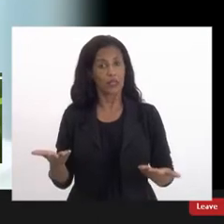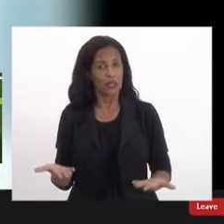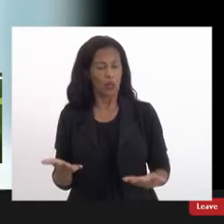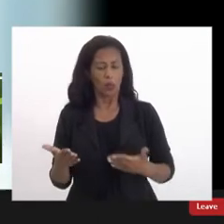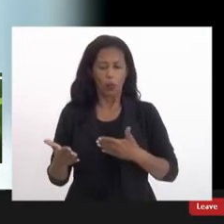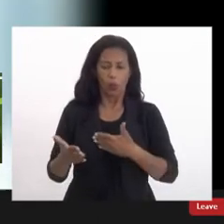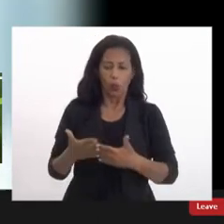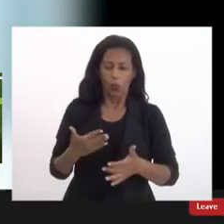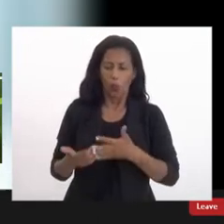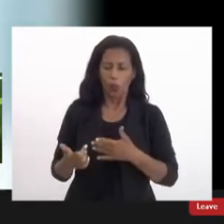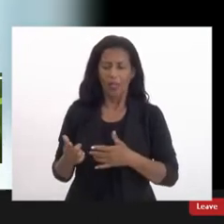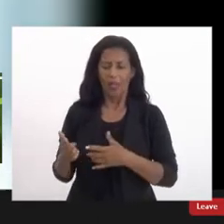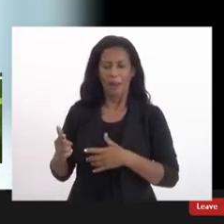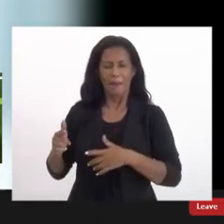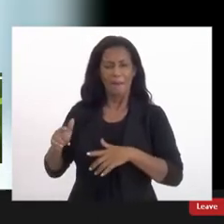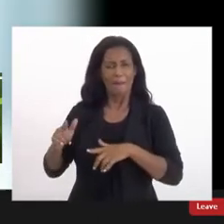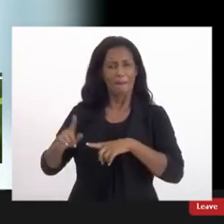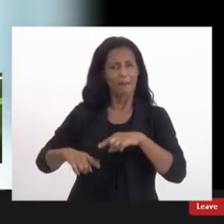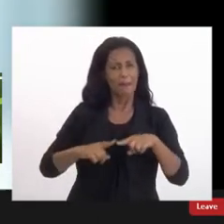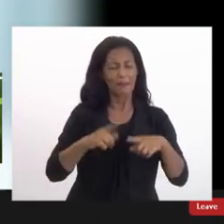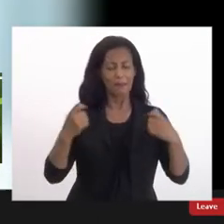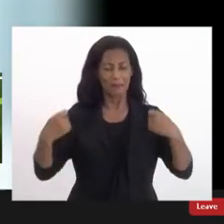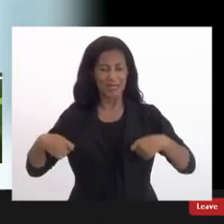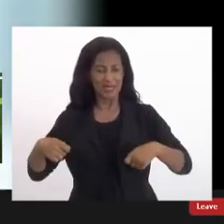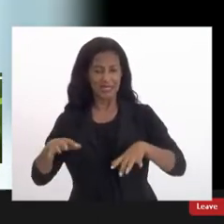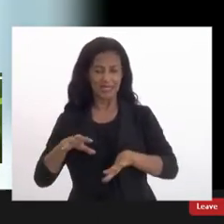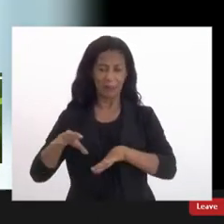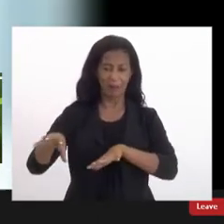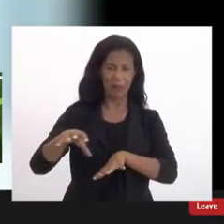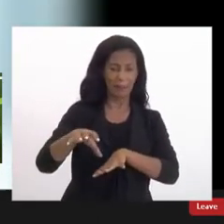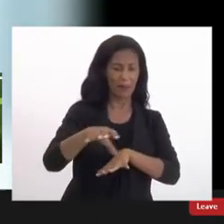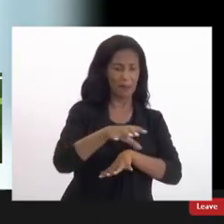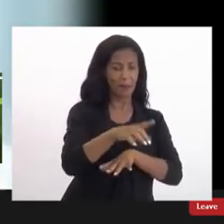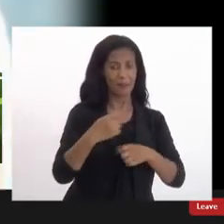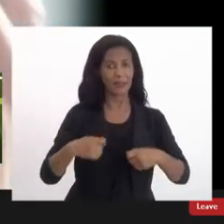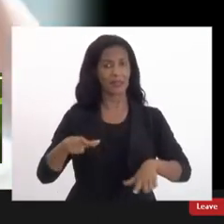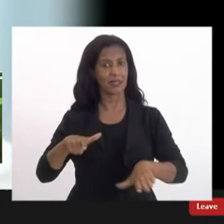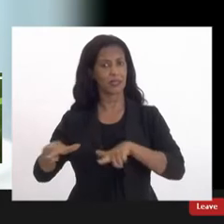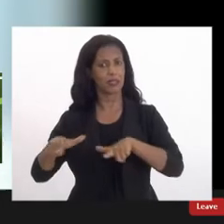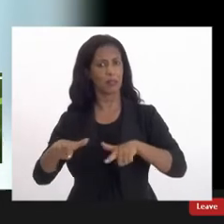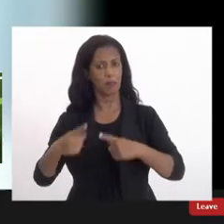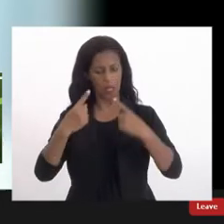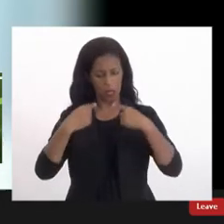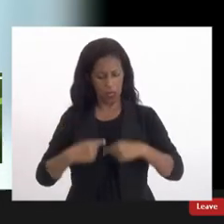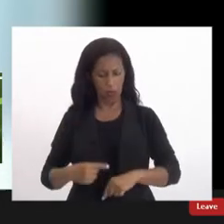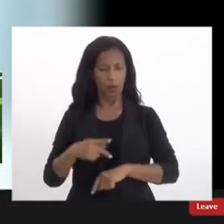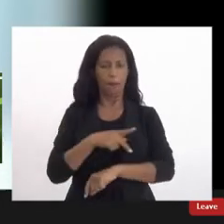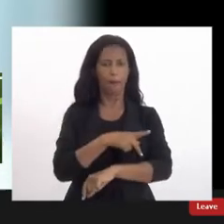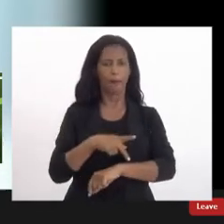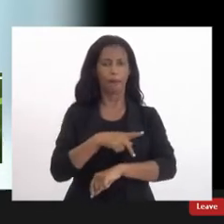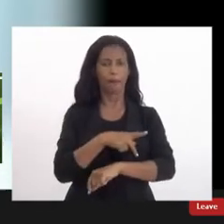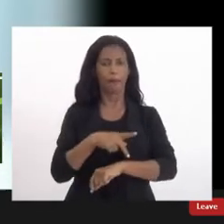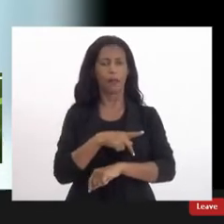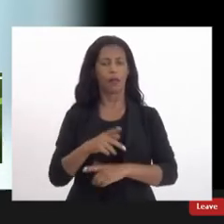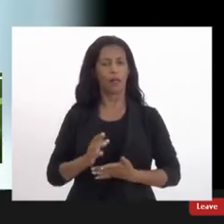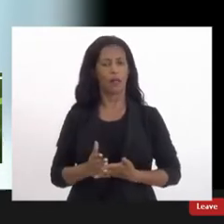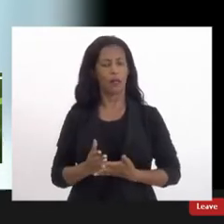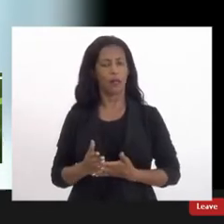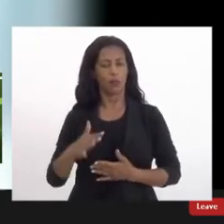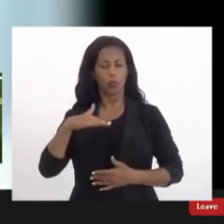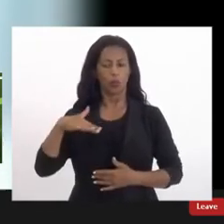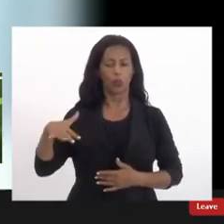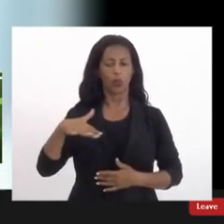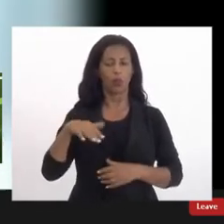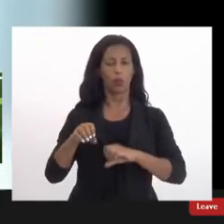qualquer material que seja é preciso trabalhar isso e eu sendo uma pedagoga do campo da educação popular eu preciso também